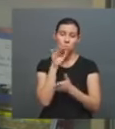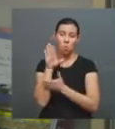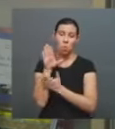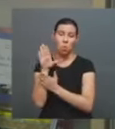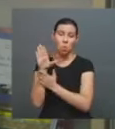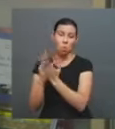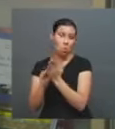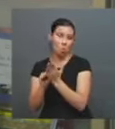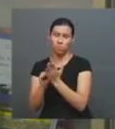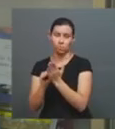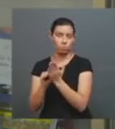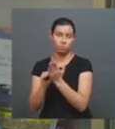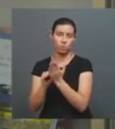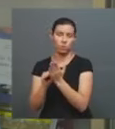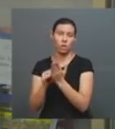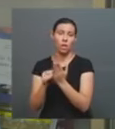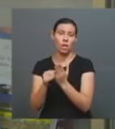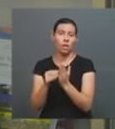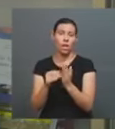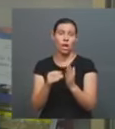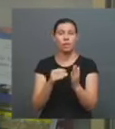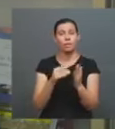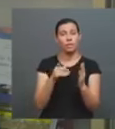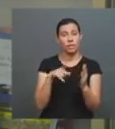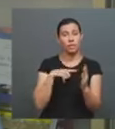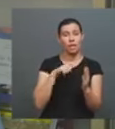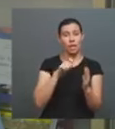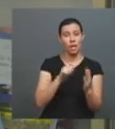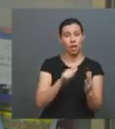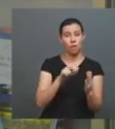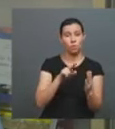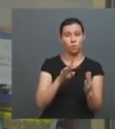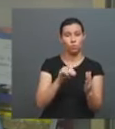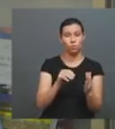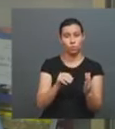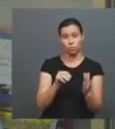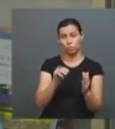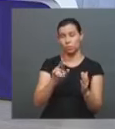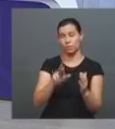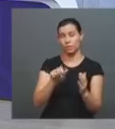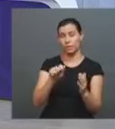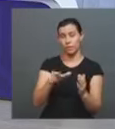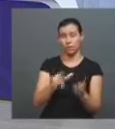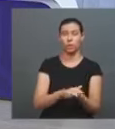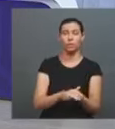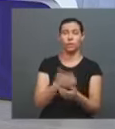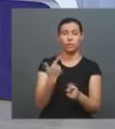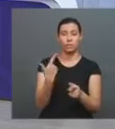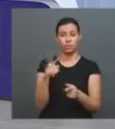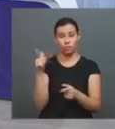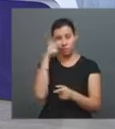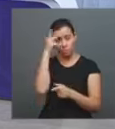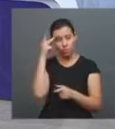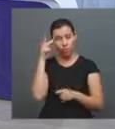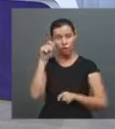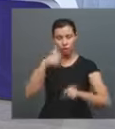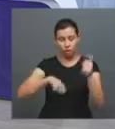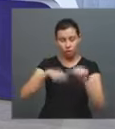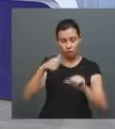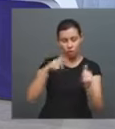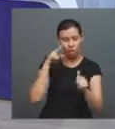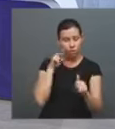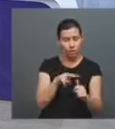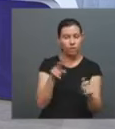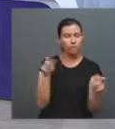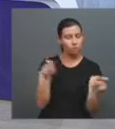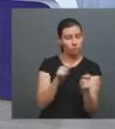da área. Então, a gente sabe que o resultado tem mais confiabilidade. Para participar do Jornal da